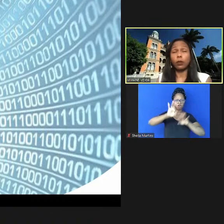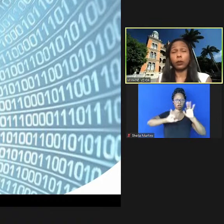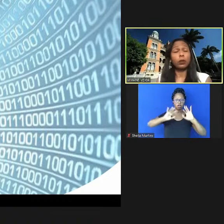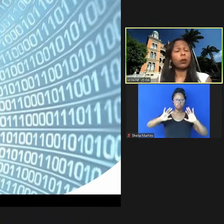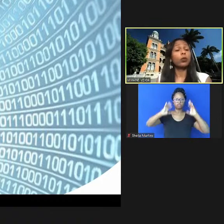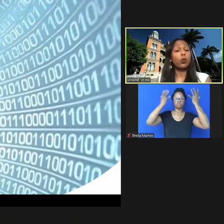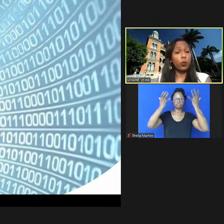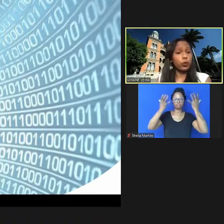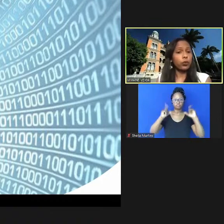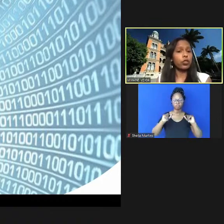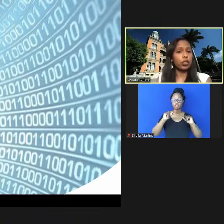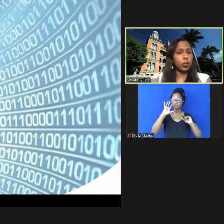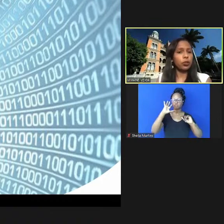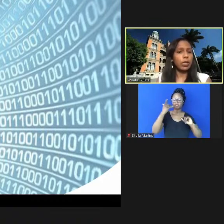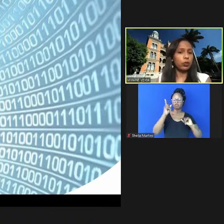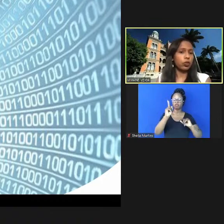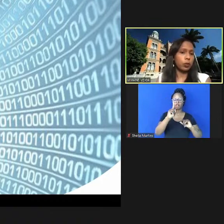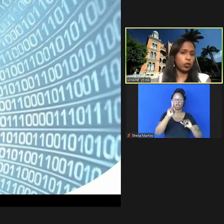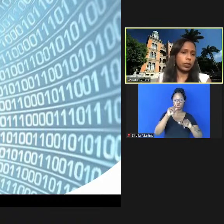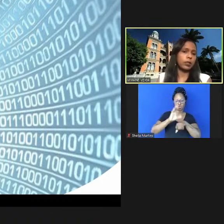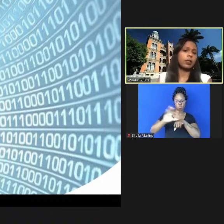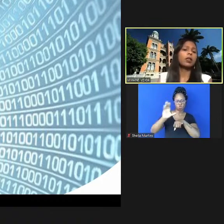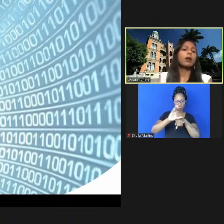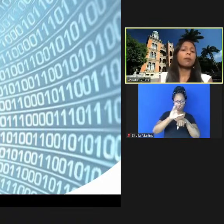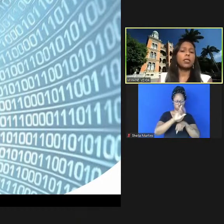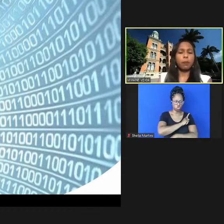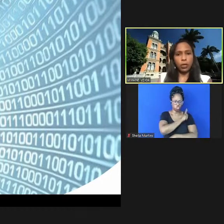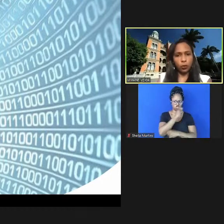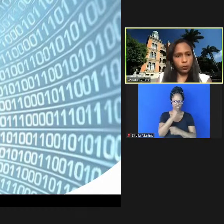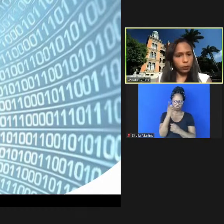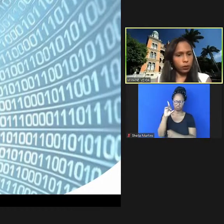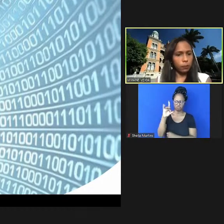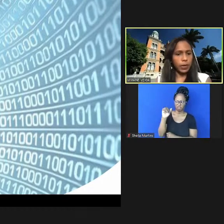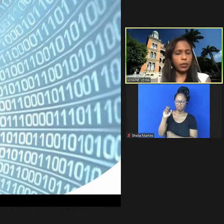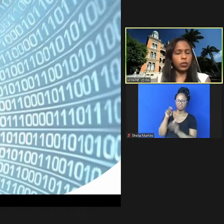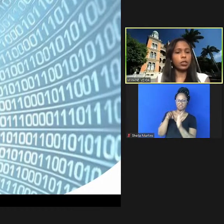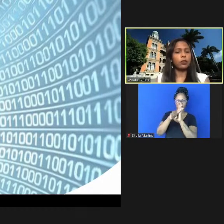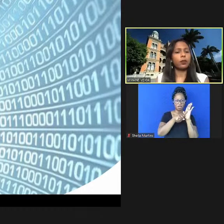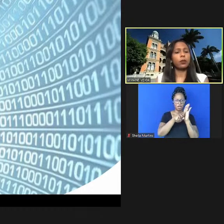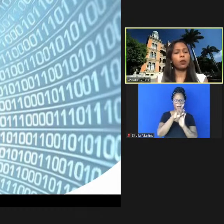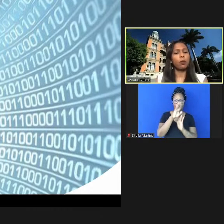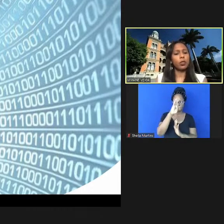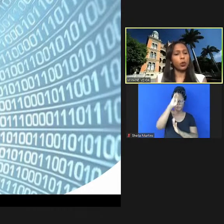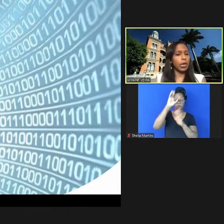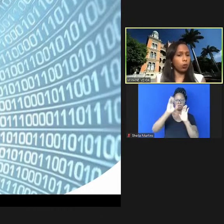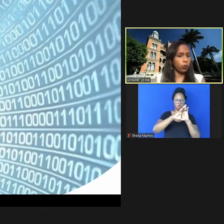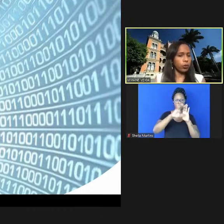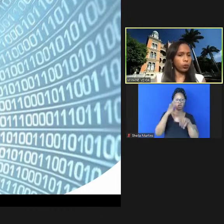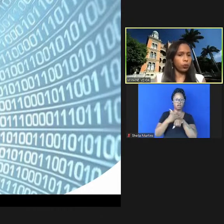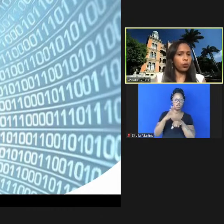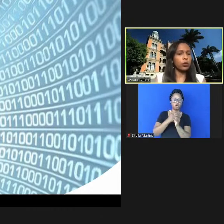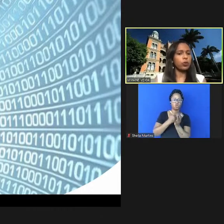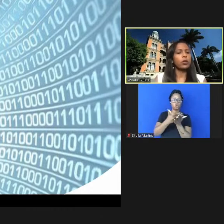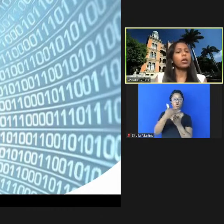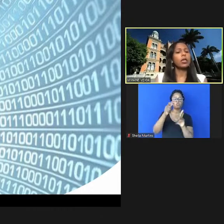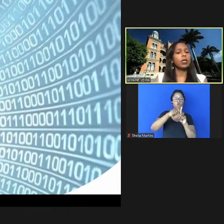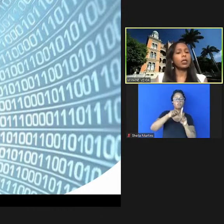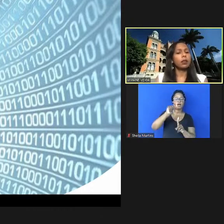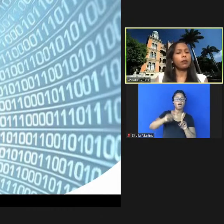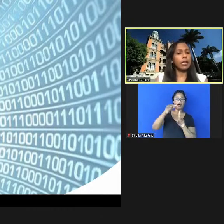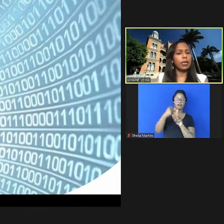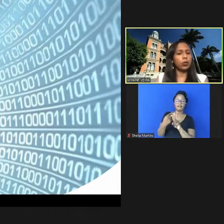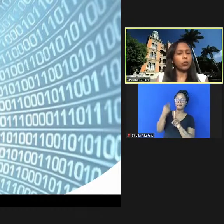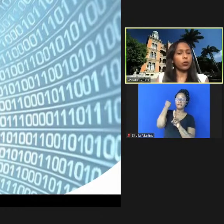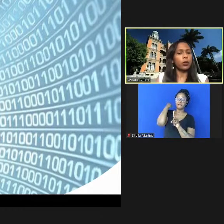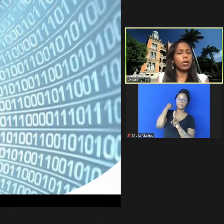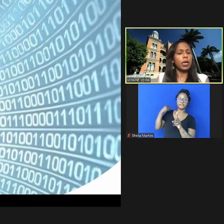evento não do curso de gestão de dados de pesquisa principais conceitos e práticas começou em agosto o curso e